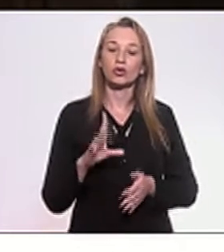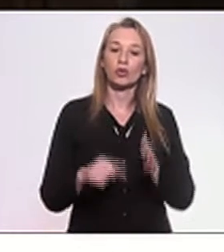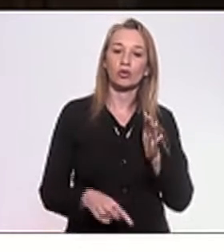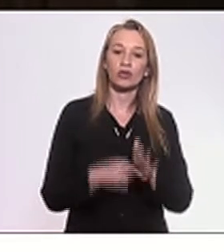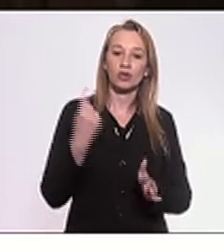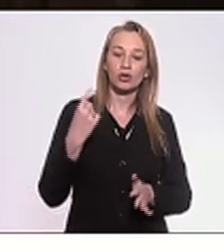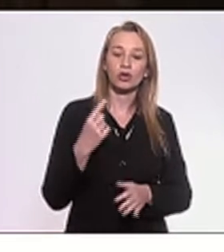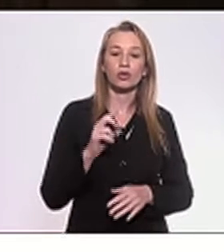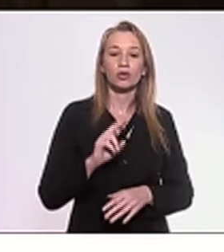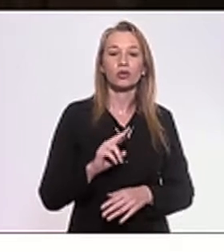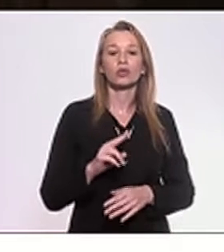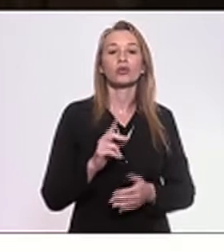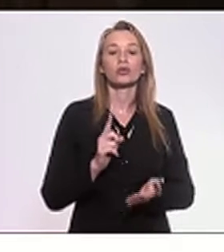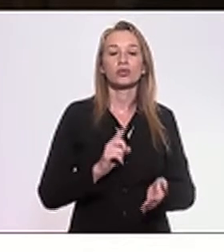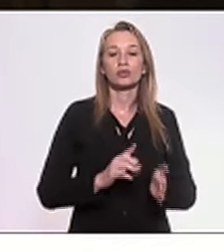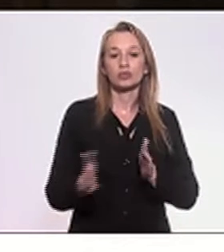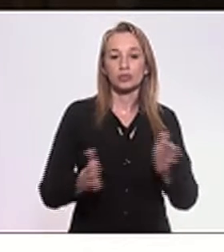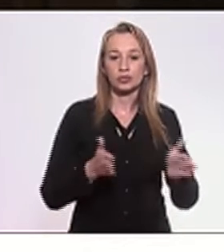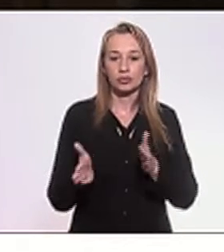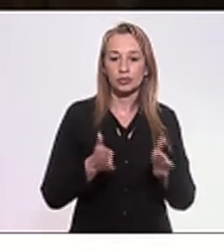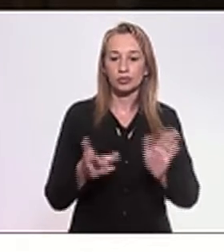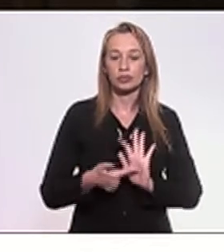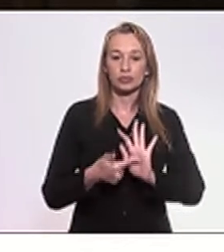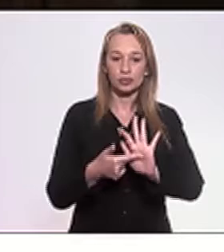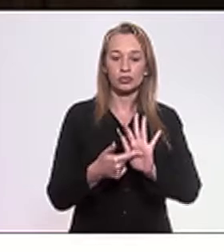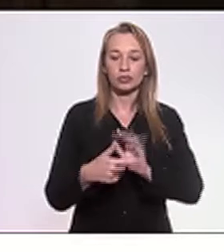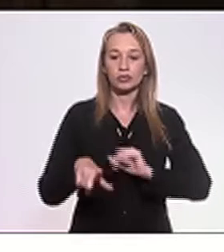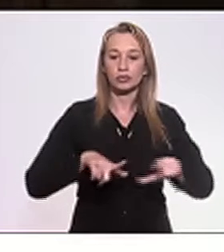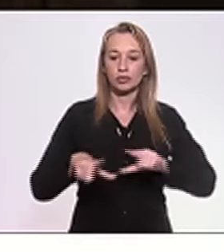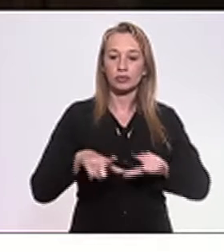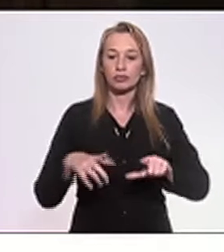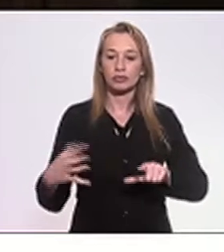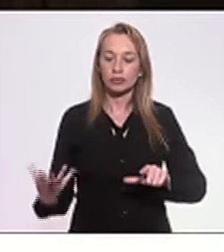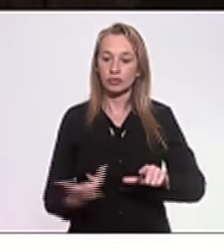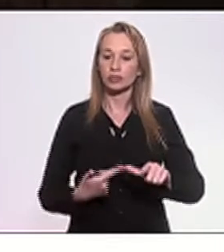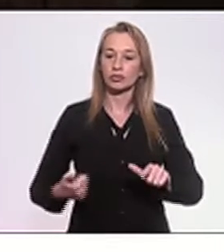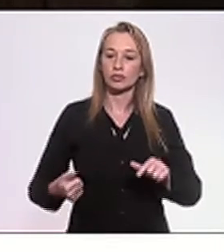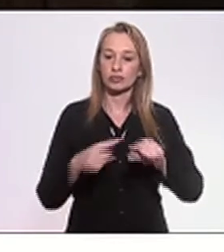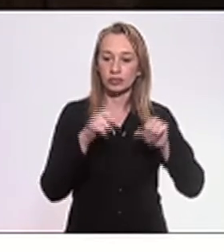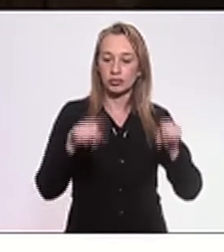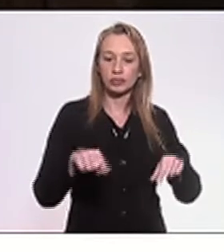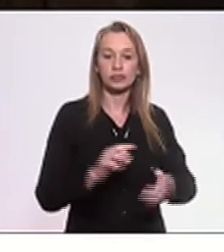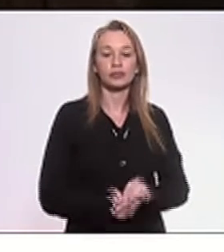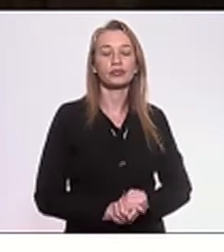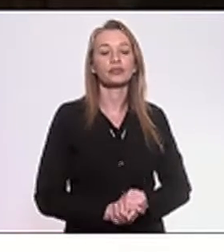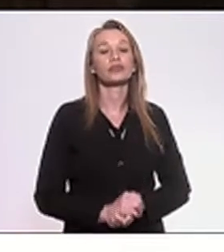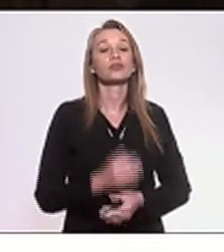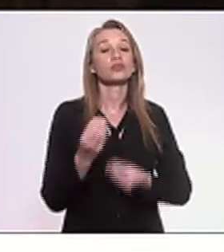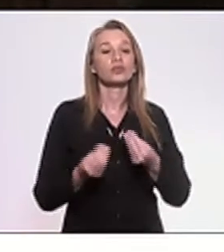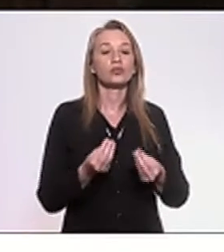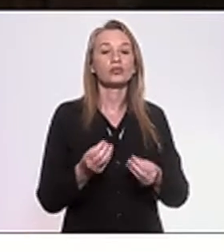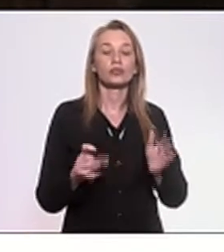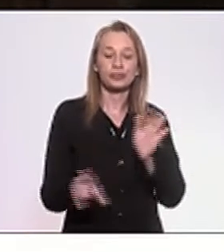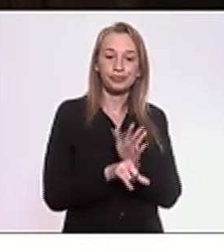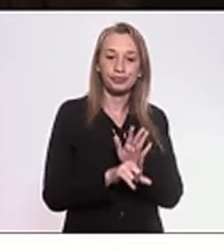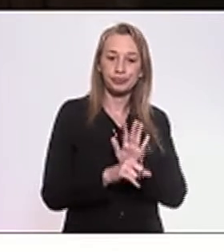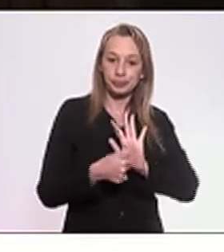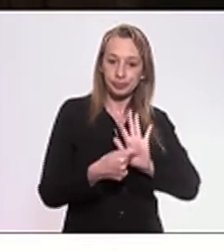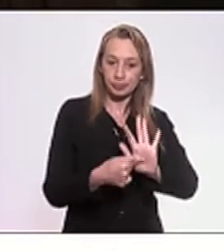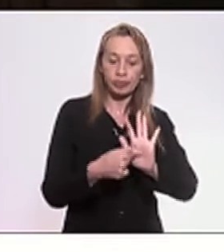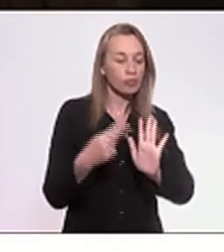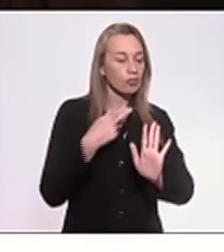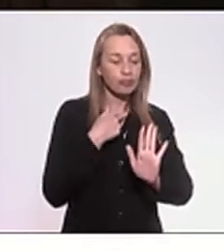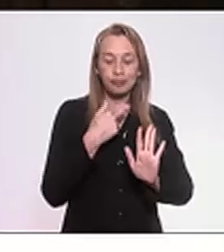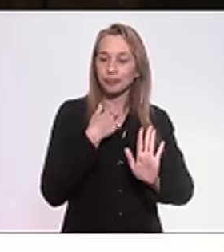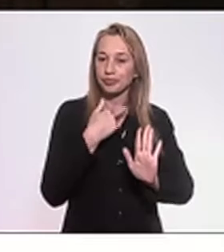desde comprovada a prestação adequada do serviço. Então, quando a lei diz que não